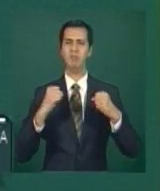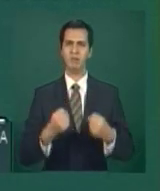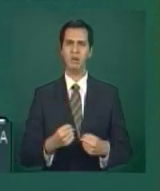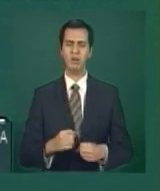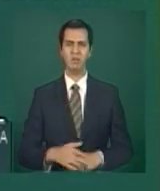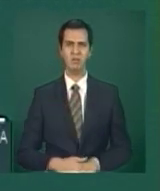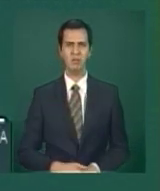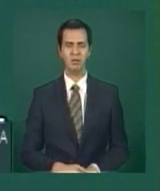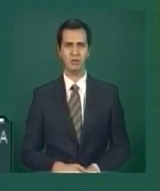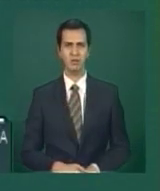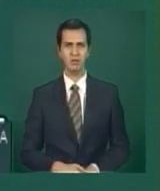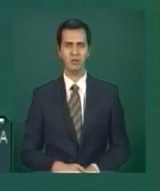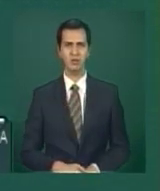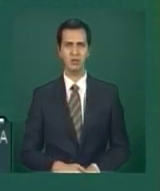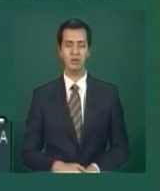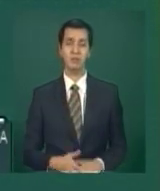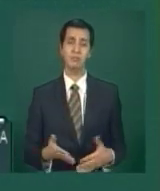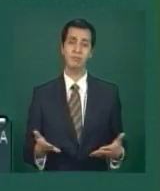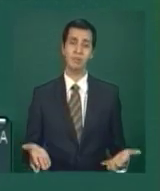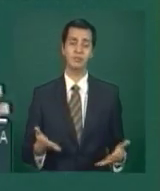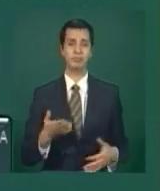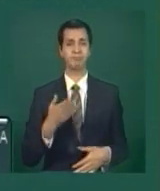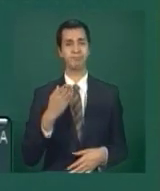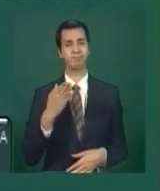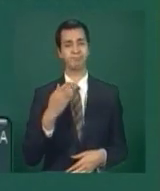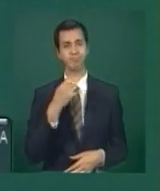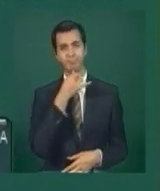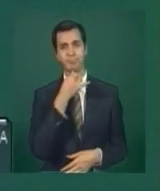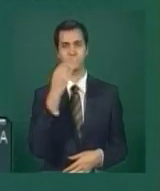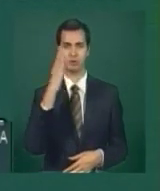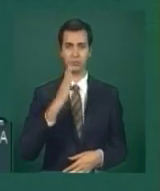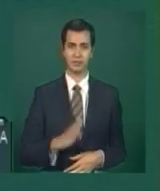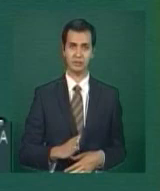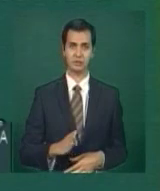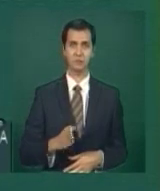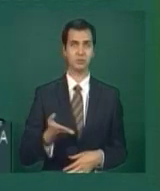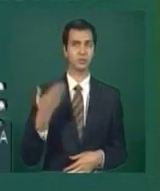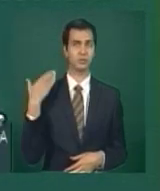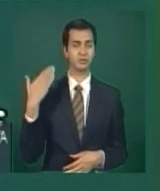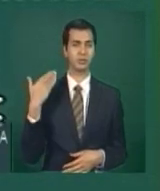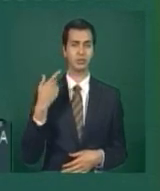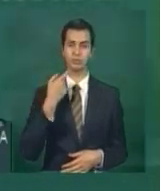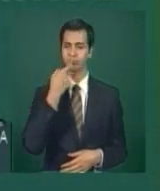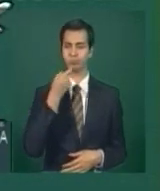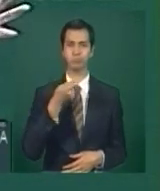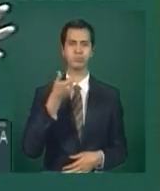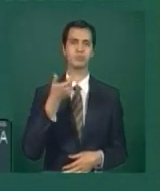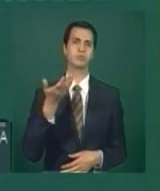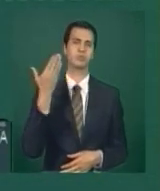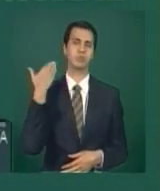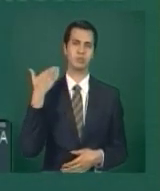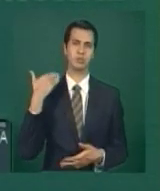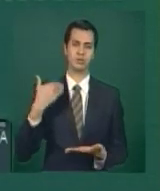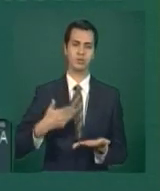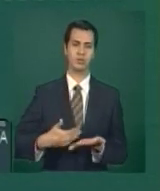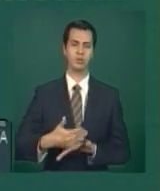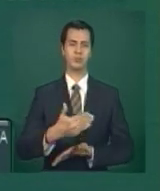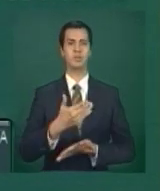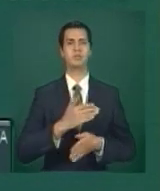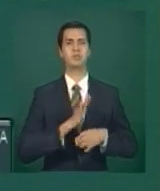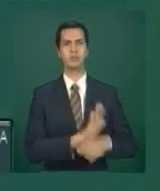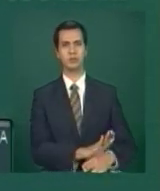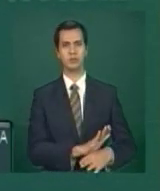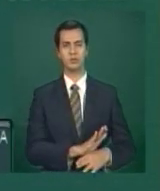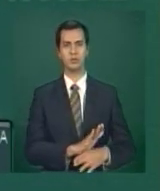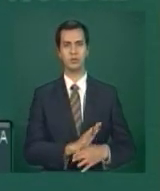infelizmente, o Brasil só foi capaz de acessar recentemente a partir, de forma mais